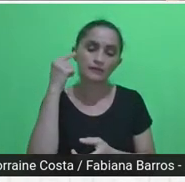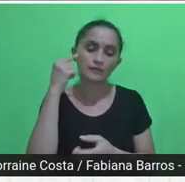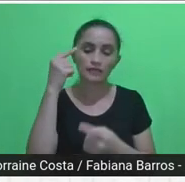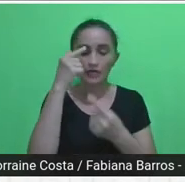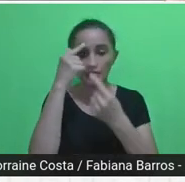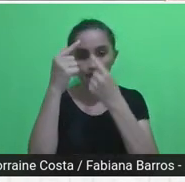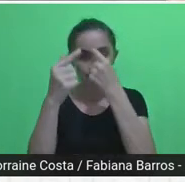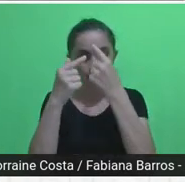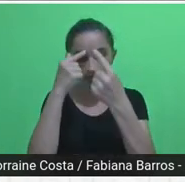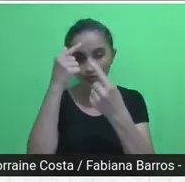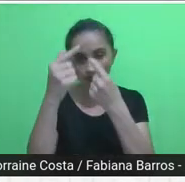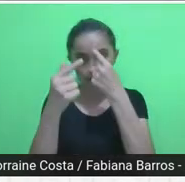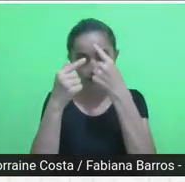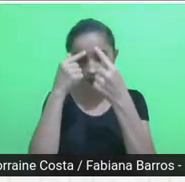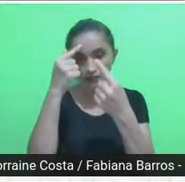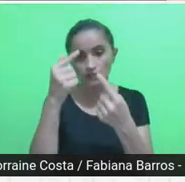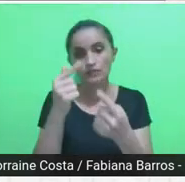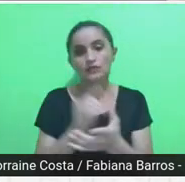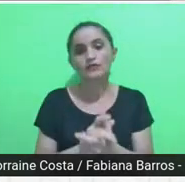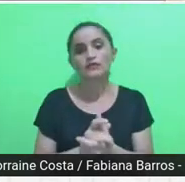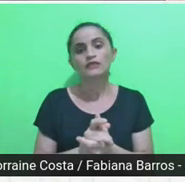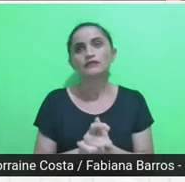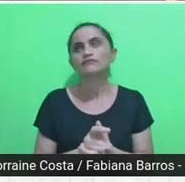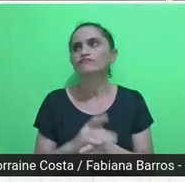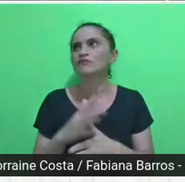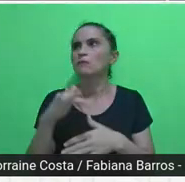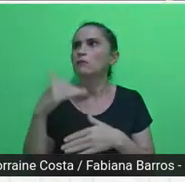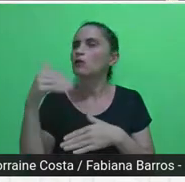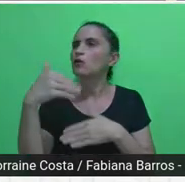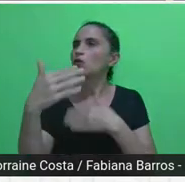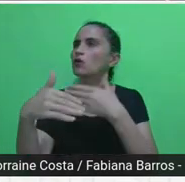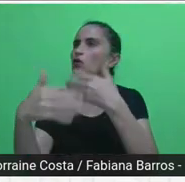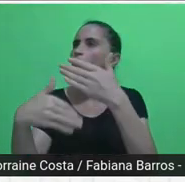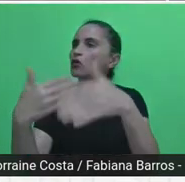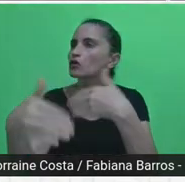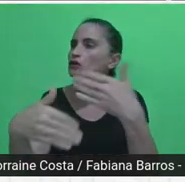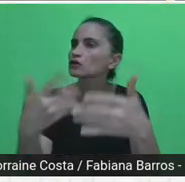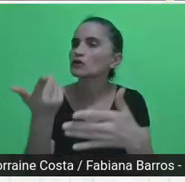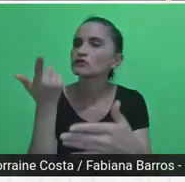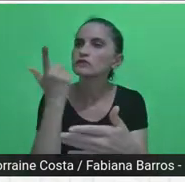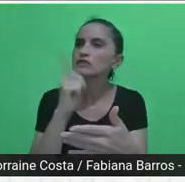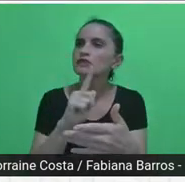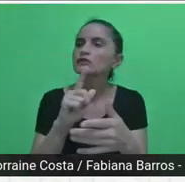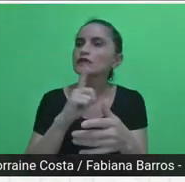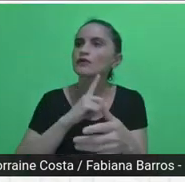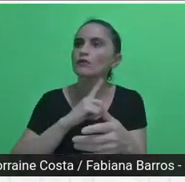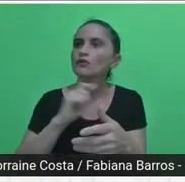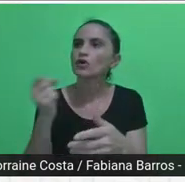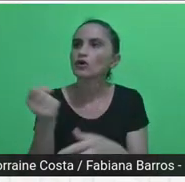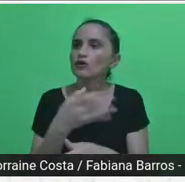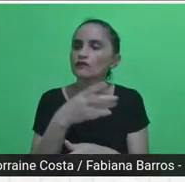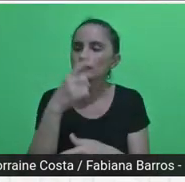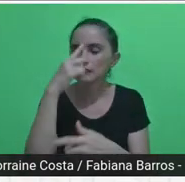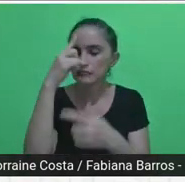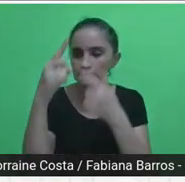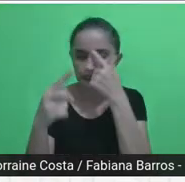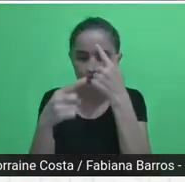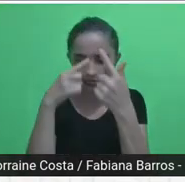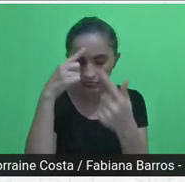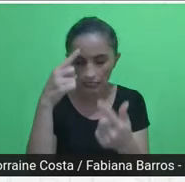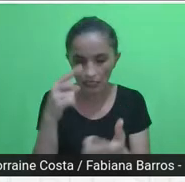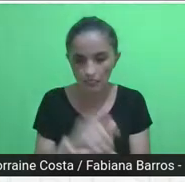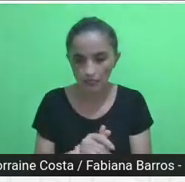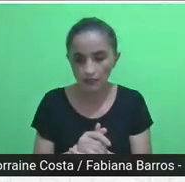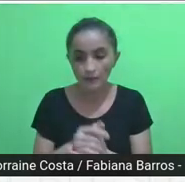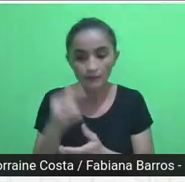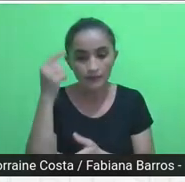tarde surgiu a ideia dos mais médicos, que é, no fundo, chegar nos rincões